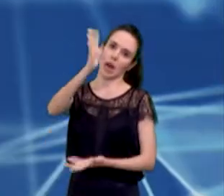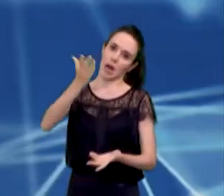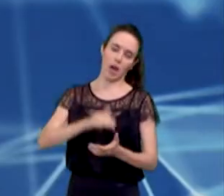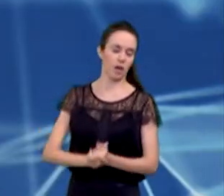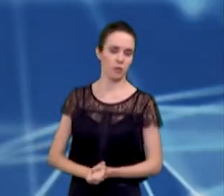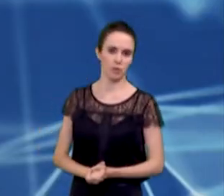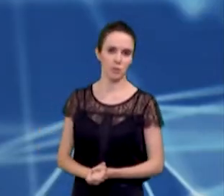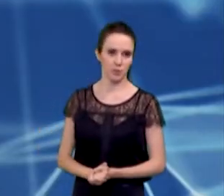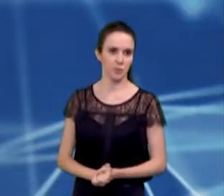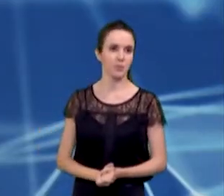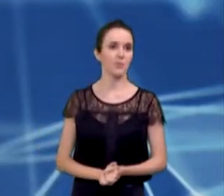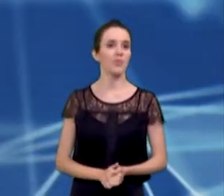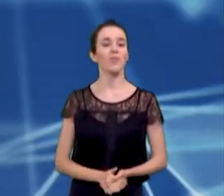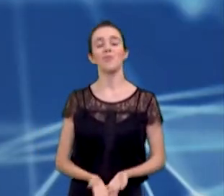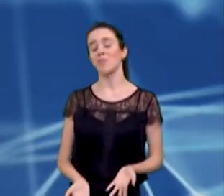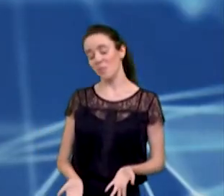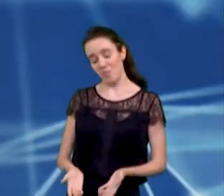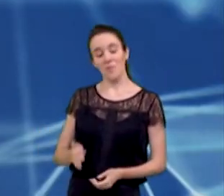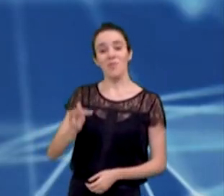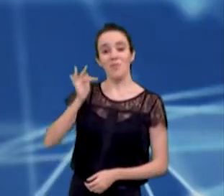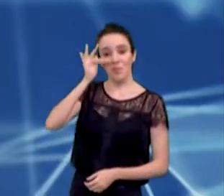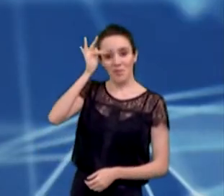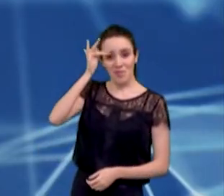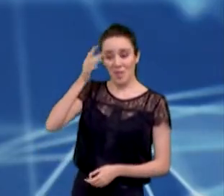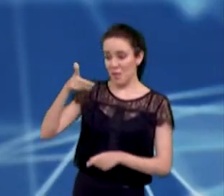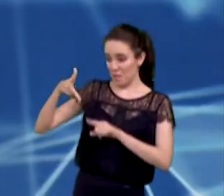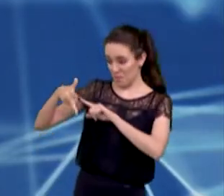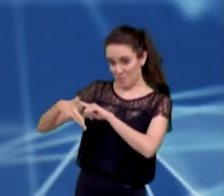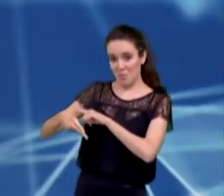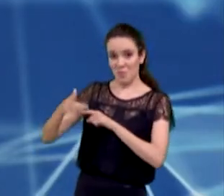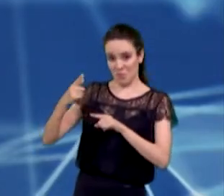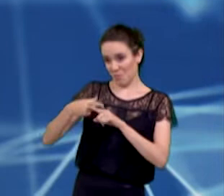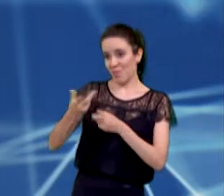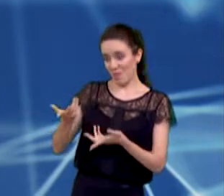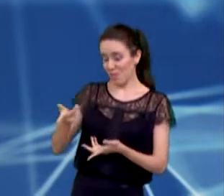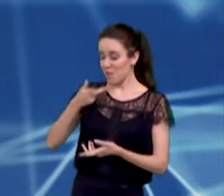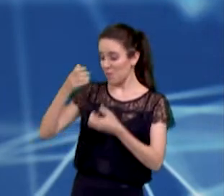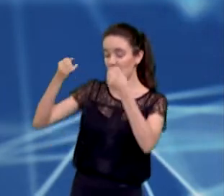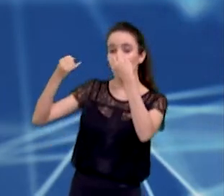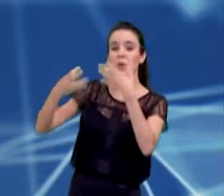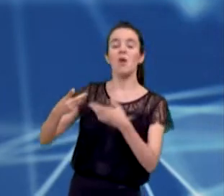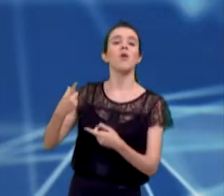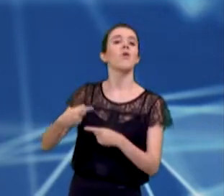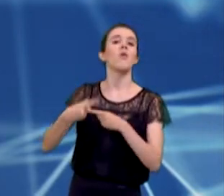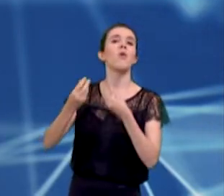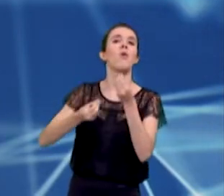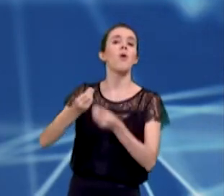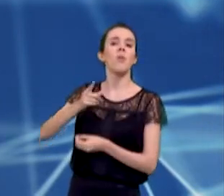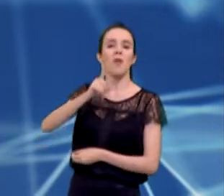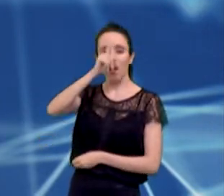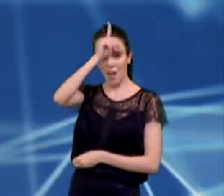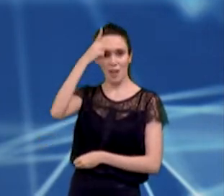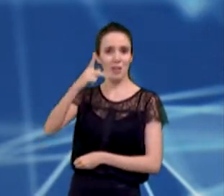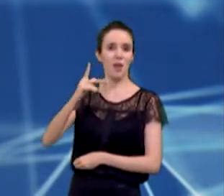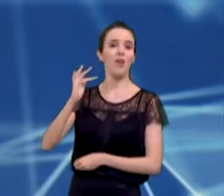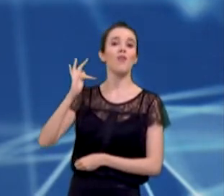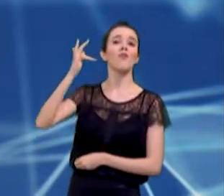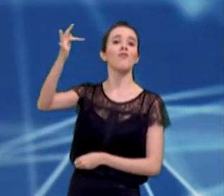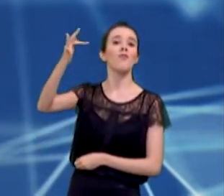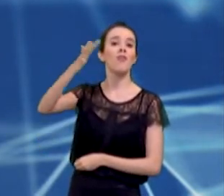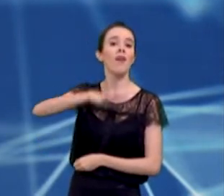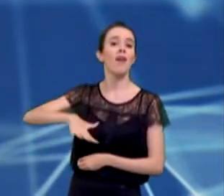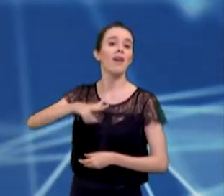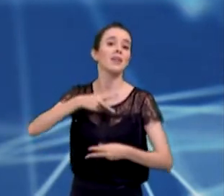réplica do candidato Felício. Perdemos a oportunidade de escutar o candidato e o que ele pretende fazer para o futuro da cidade. Nós vamos trazer ainda